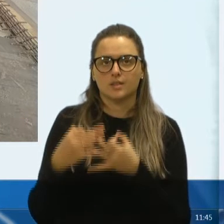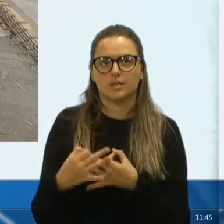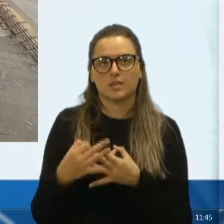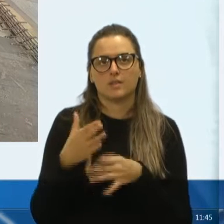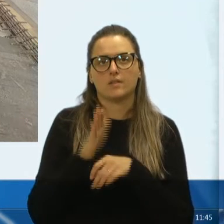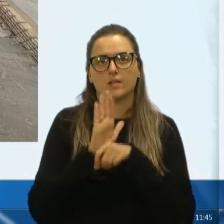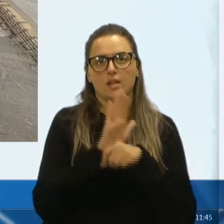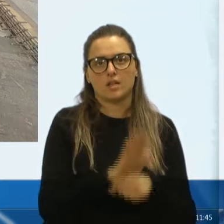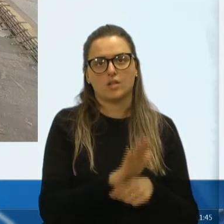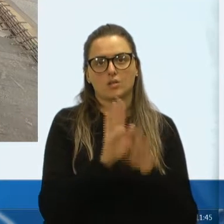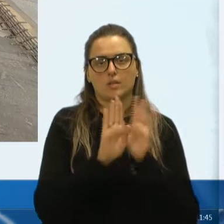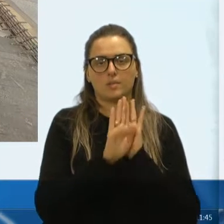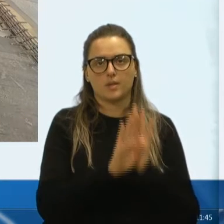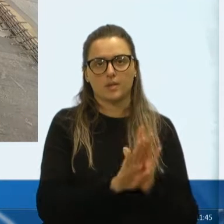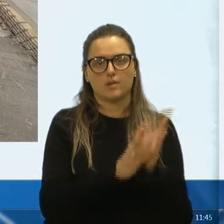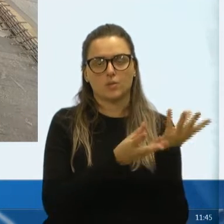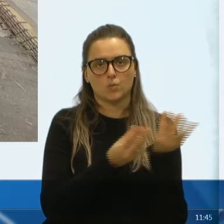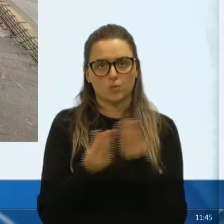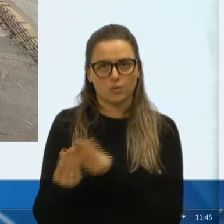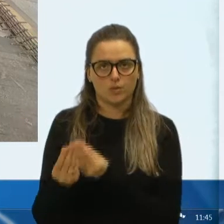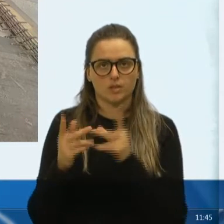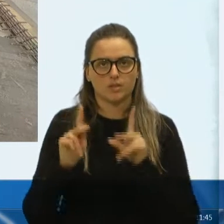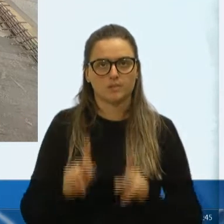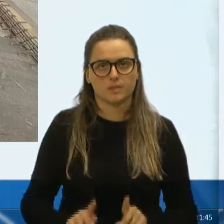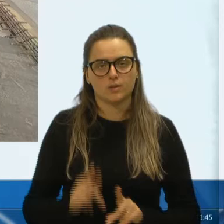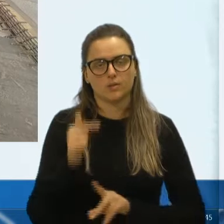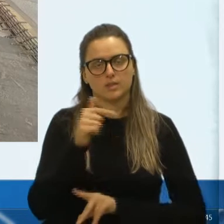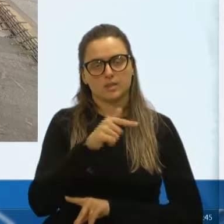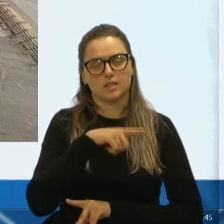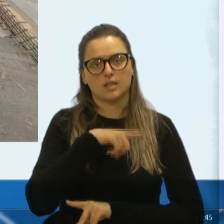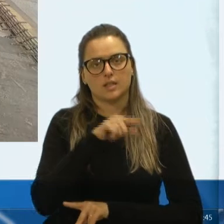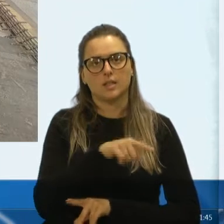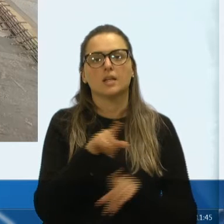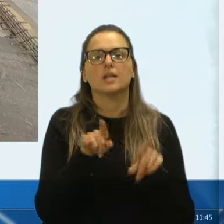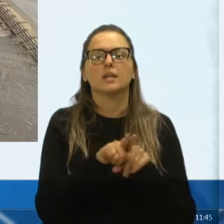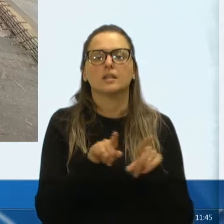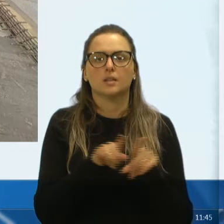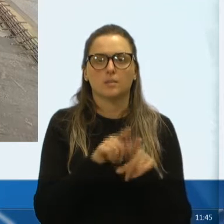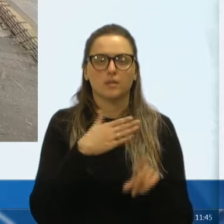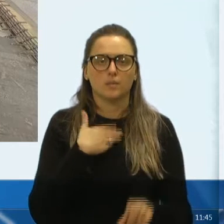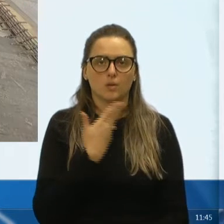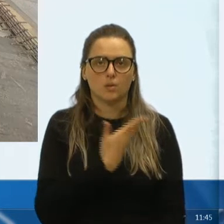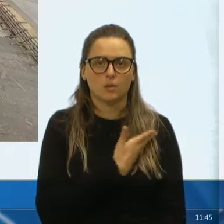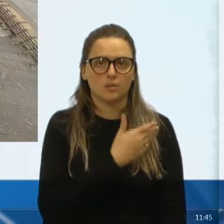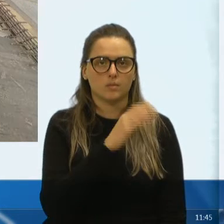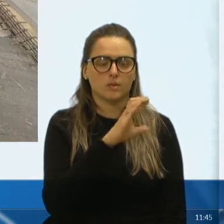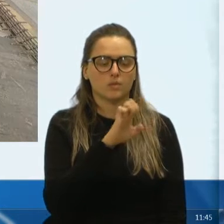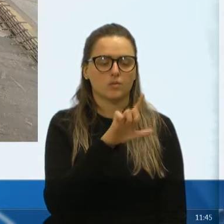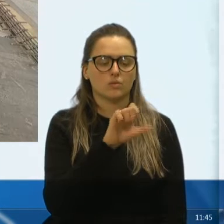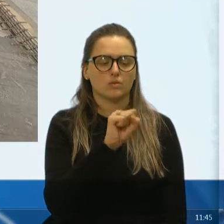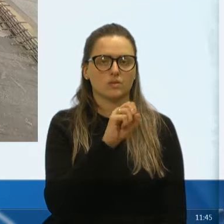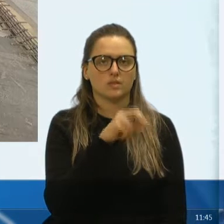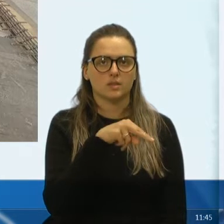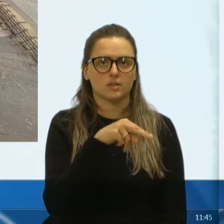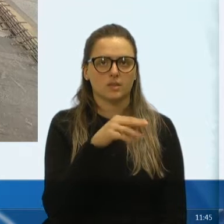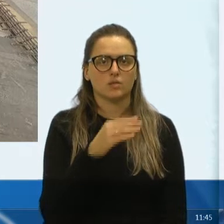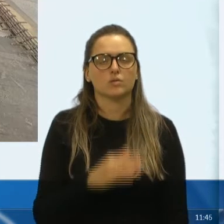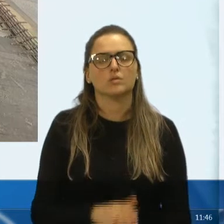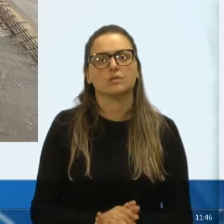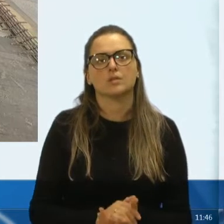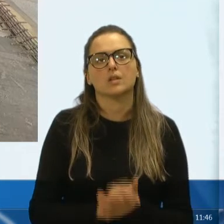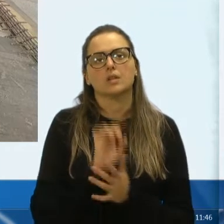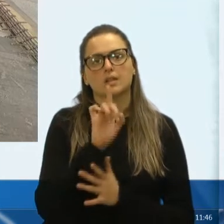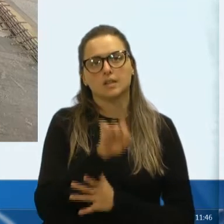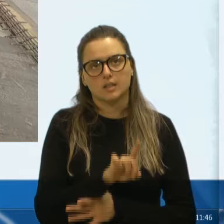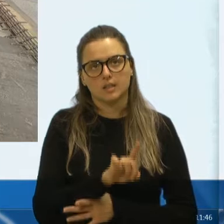ajudará, beneficiará, muitas pessoas, que ali transitam, inclusive, o meu amigo Celso Bortolanza, que é um